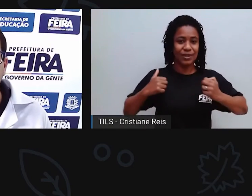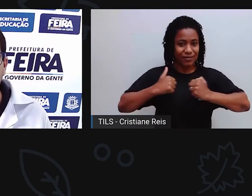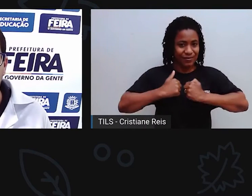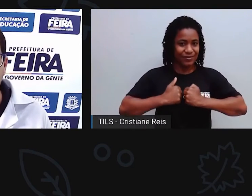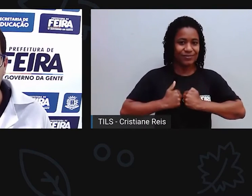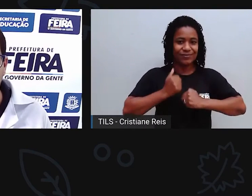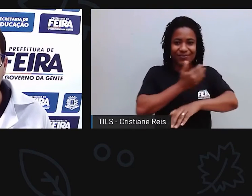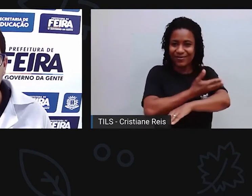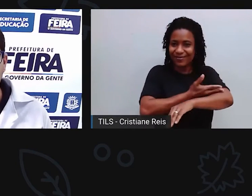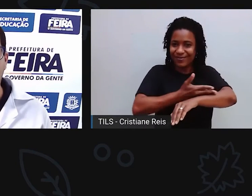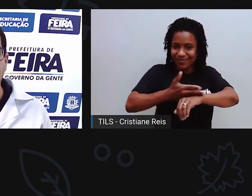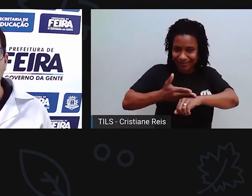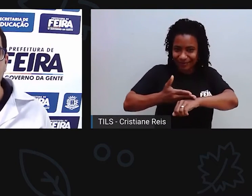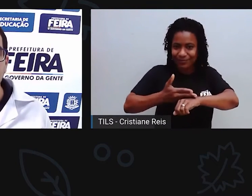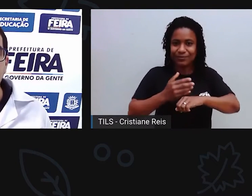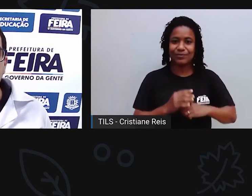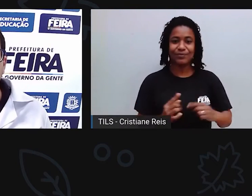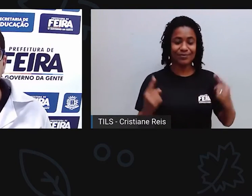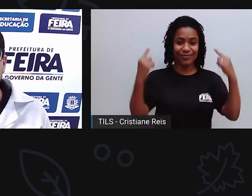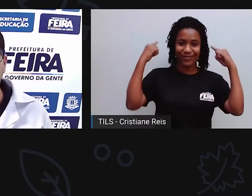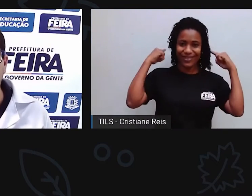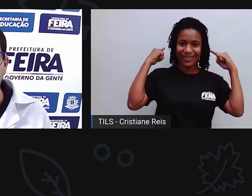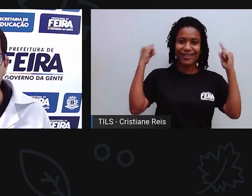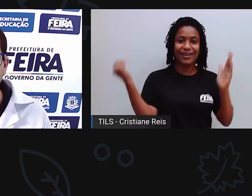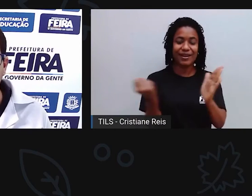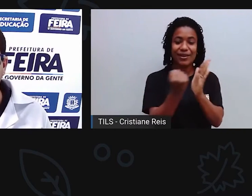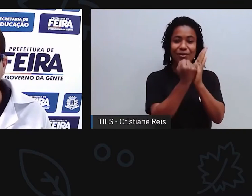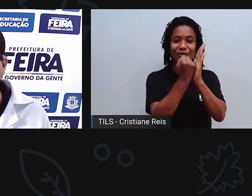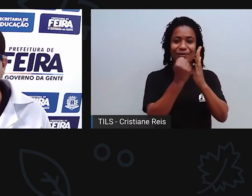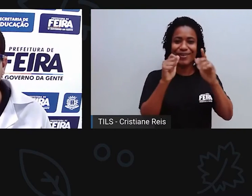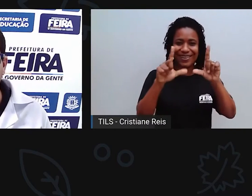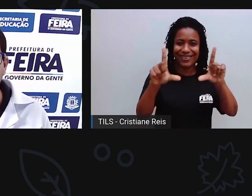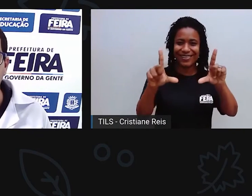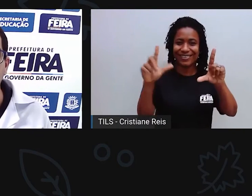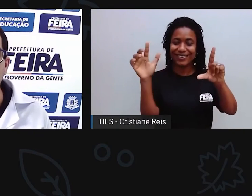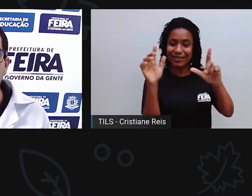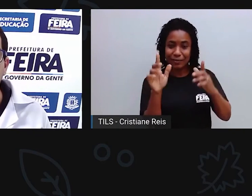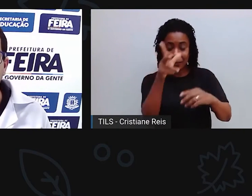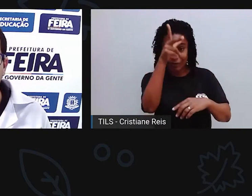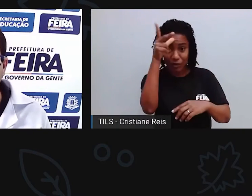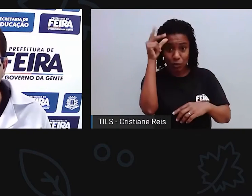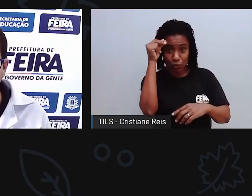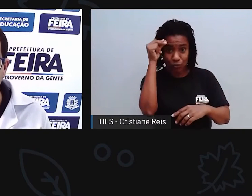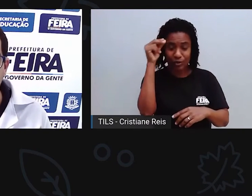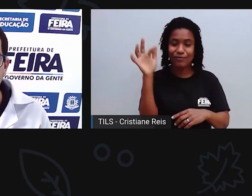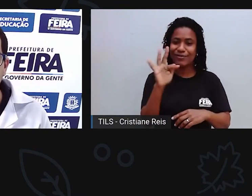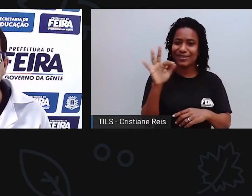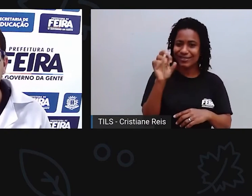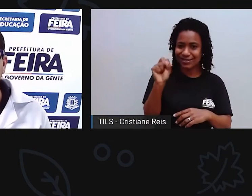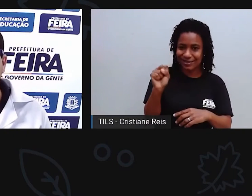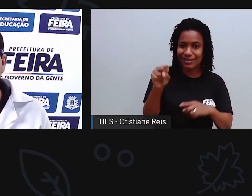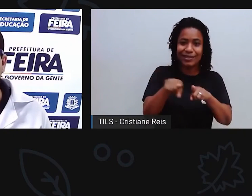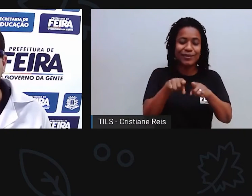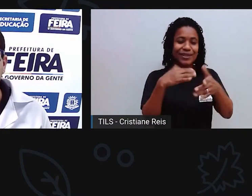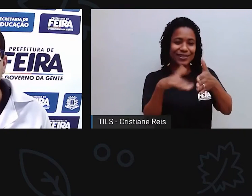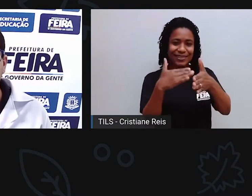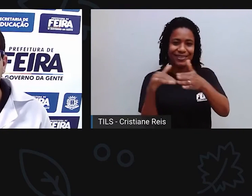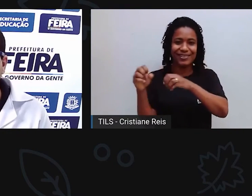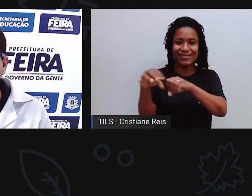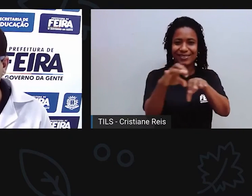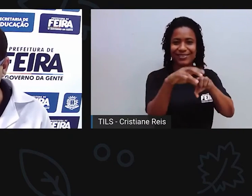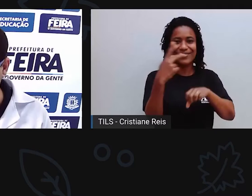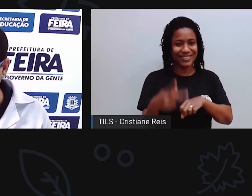um jaleco branco. Aqui atrás de mim tem um painel com a logomarca da Prefeitura, da Secretaria de Educação e